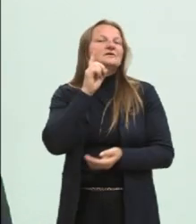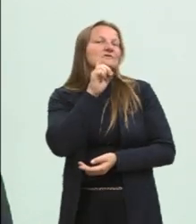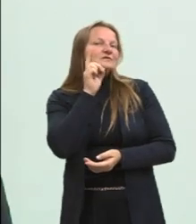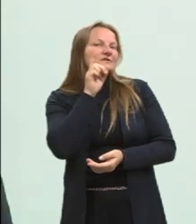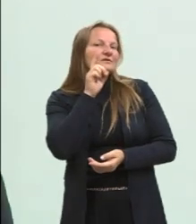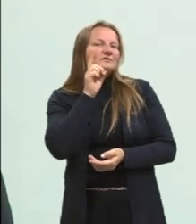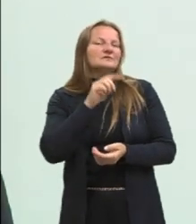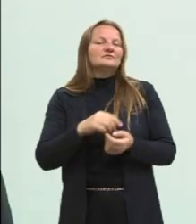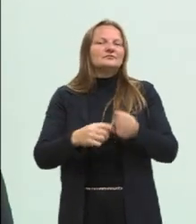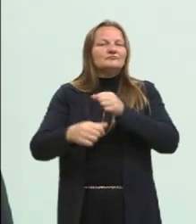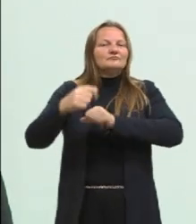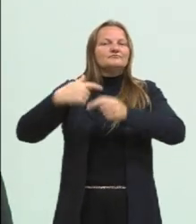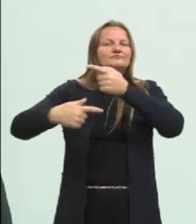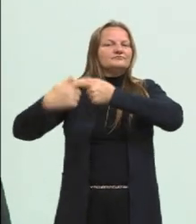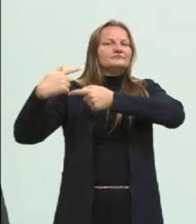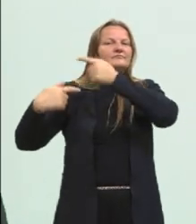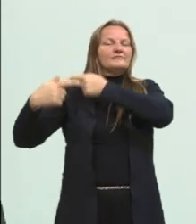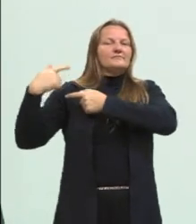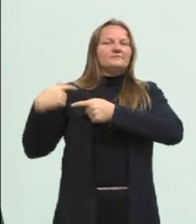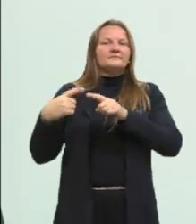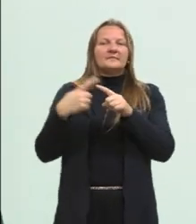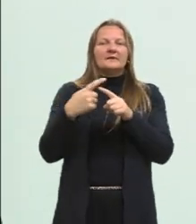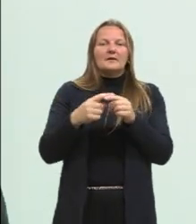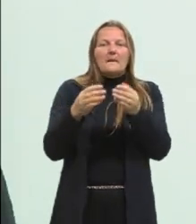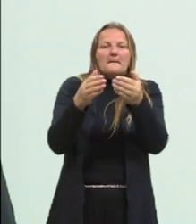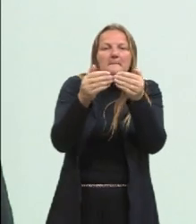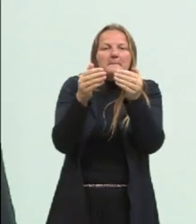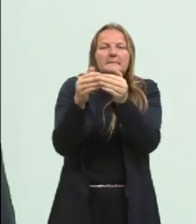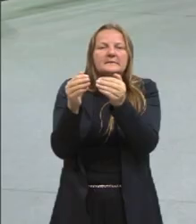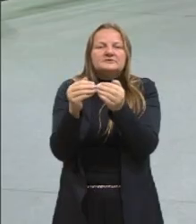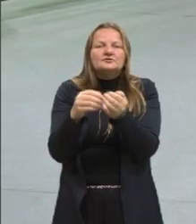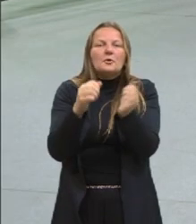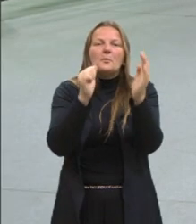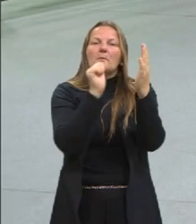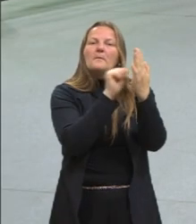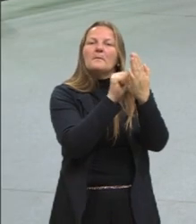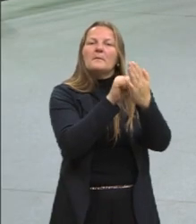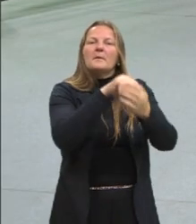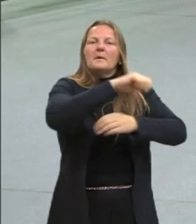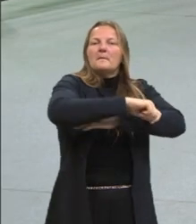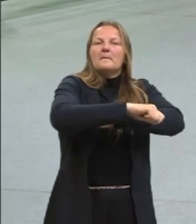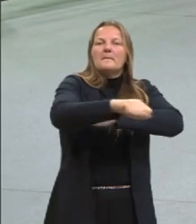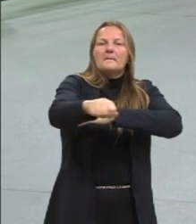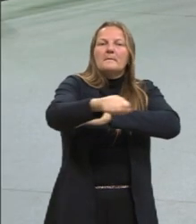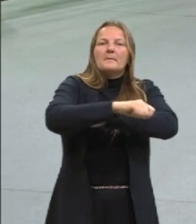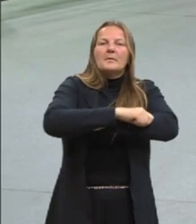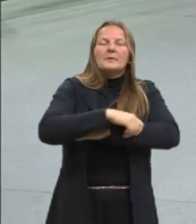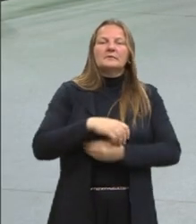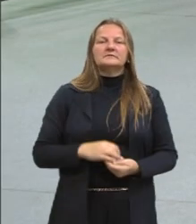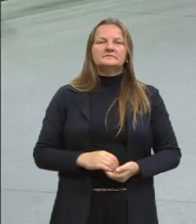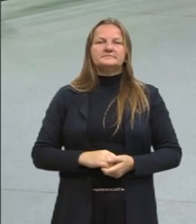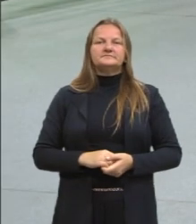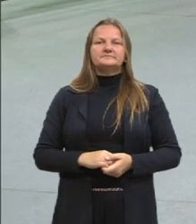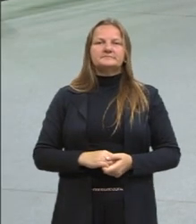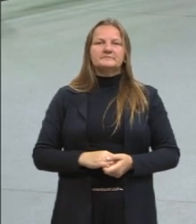vem das doações que eles pediam nas portas das casas para fazer,